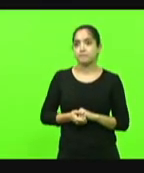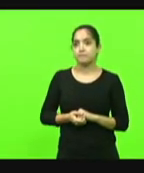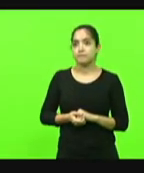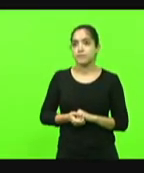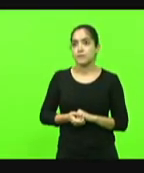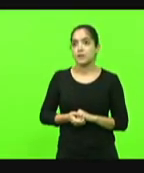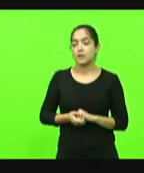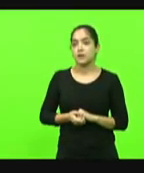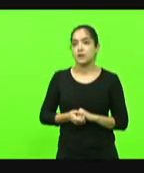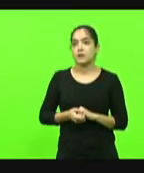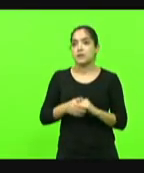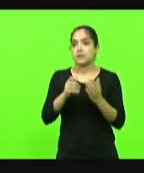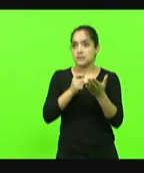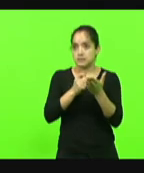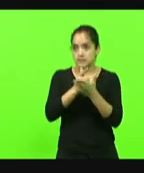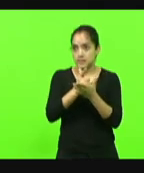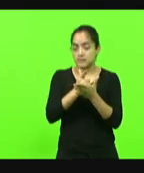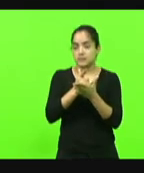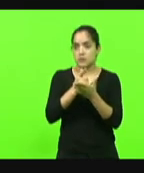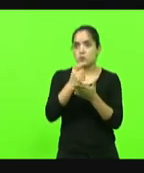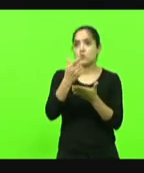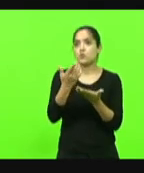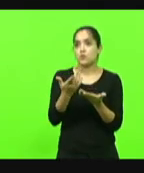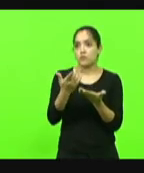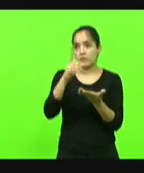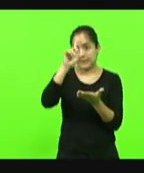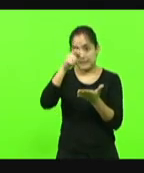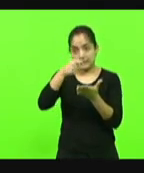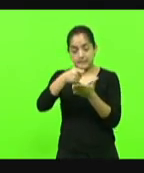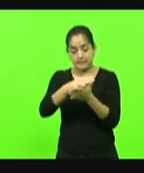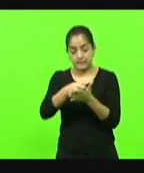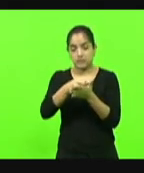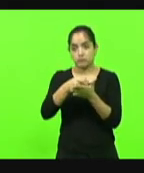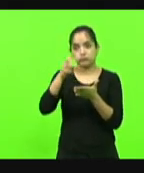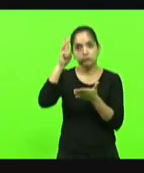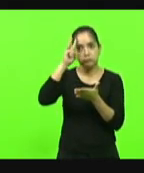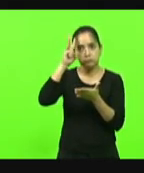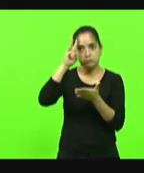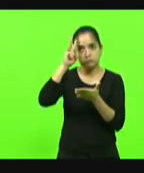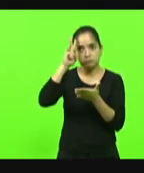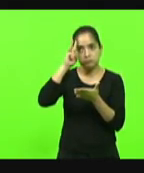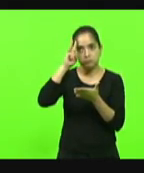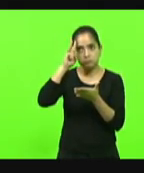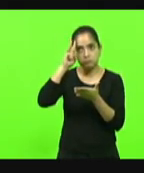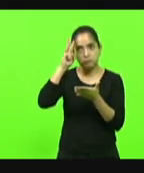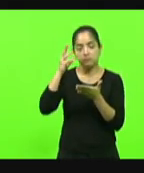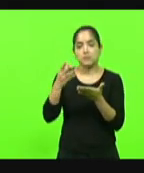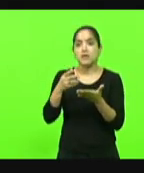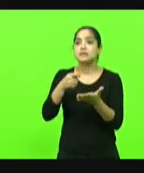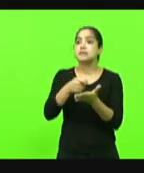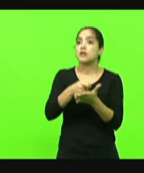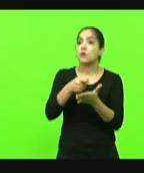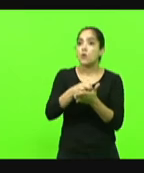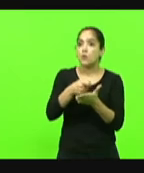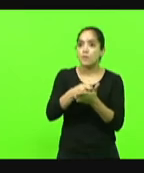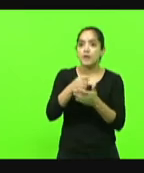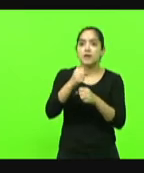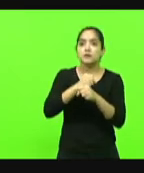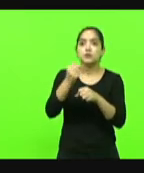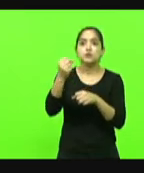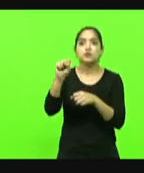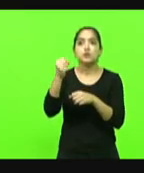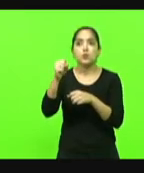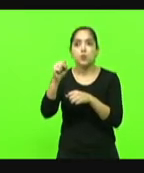indenização da transmissora de energia vai custar 60 decisão foi tomada nessa terça-feira pela ANEL e será cobrado ao longo de oito anos nas